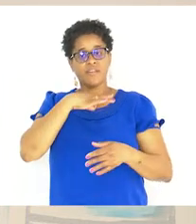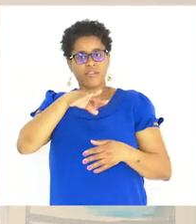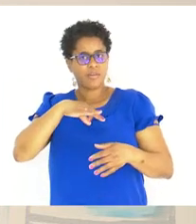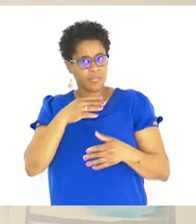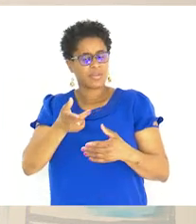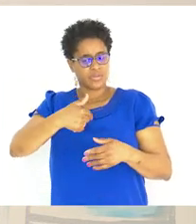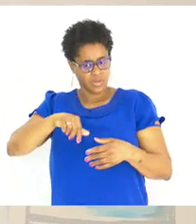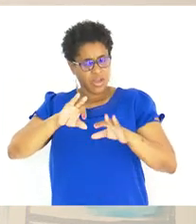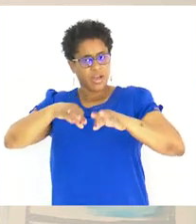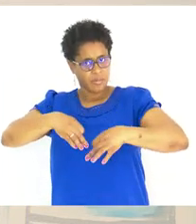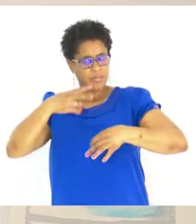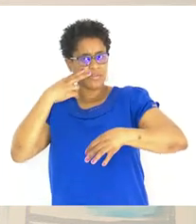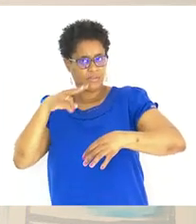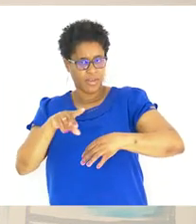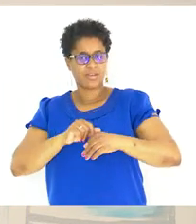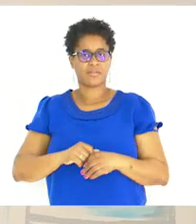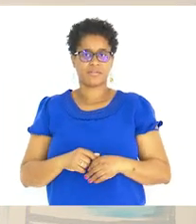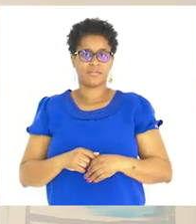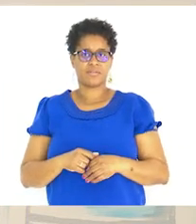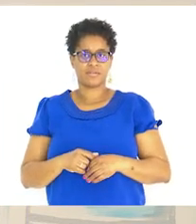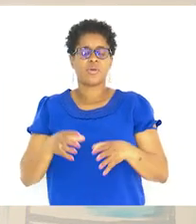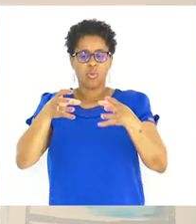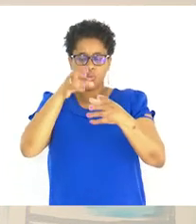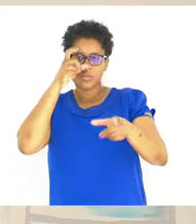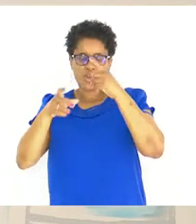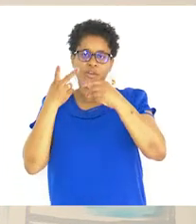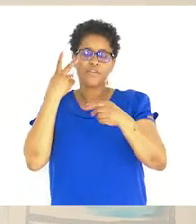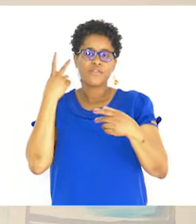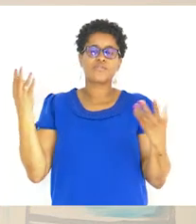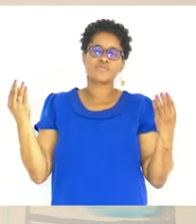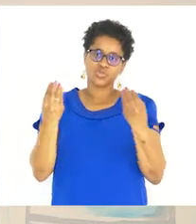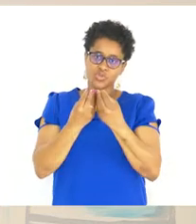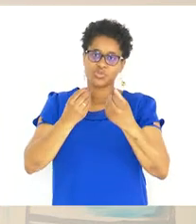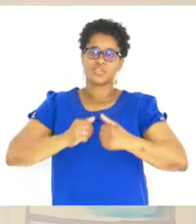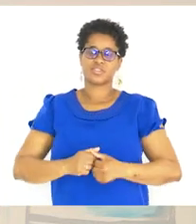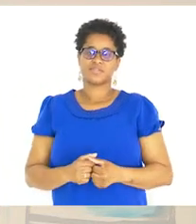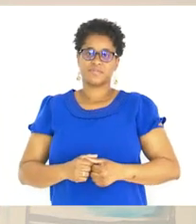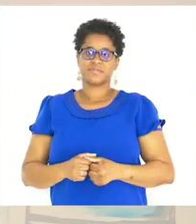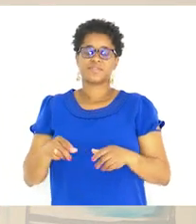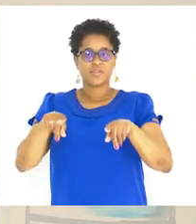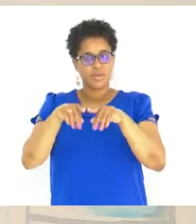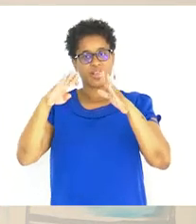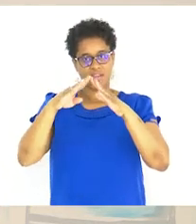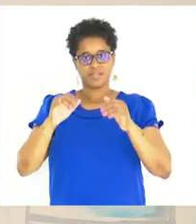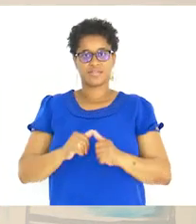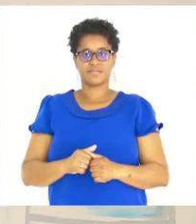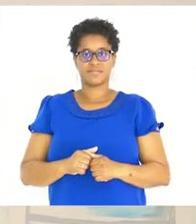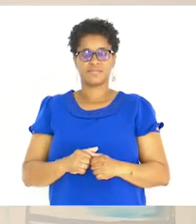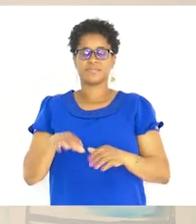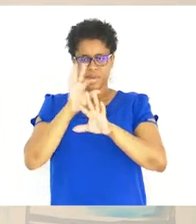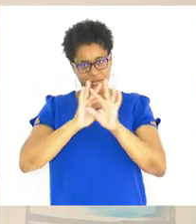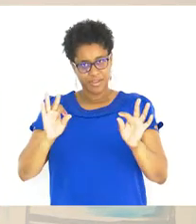família Como nós acabamos de ver Grupo de pessoas Que vivem Juntas Na mesma Casa